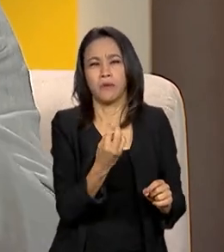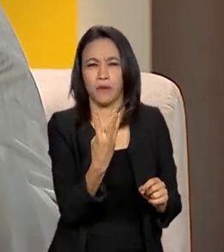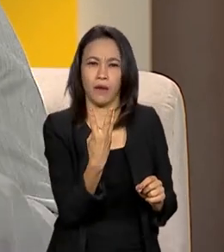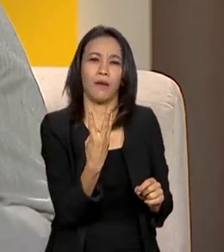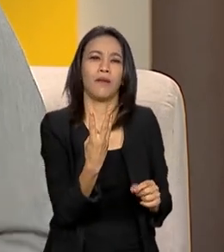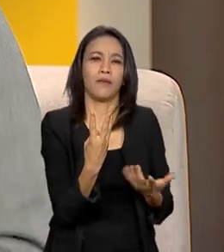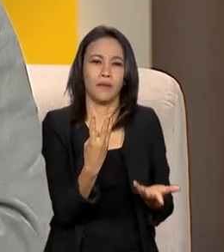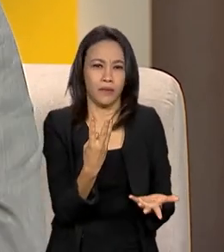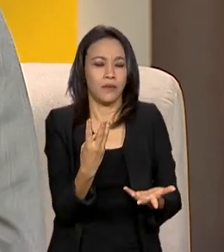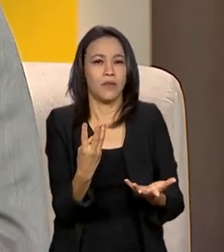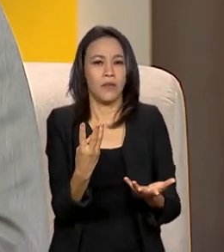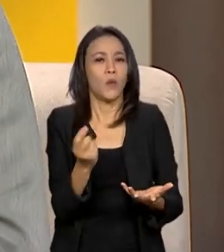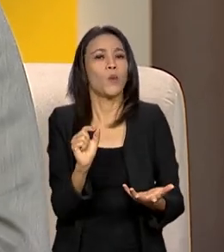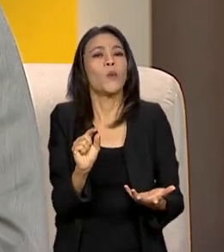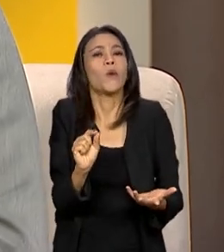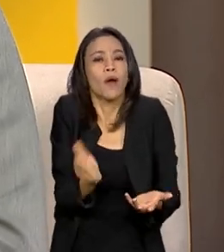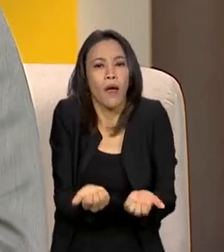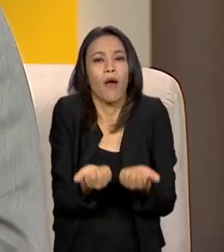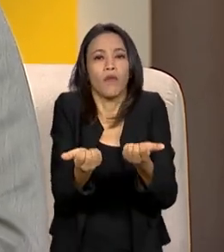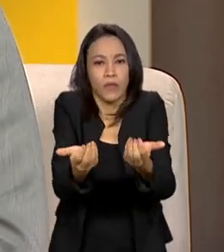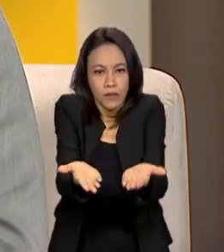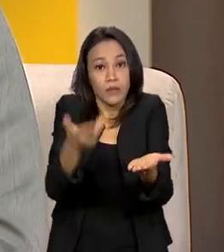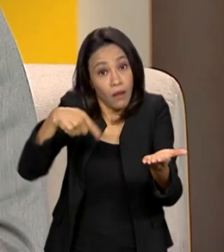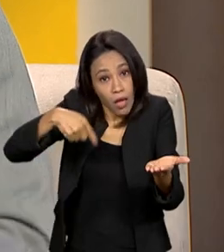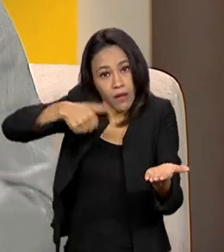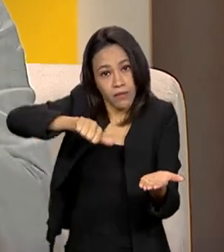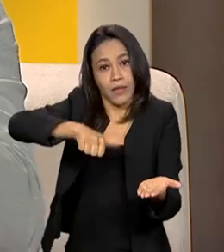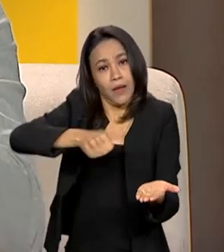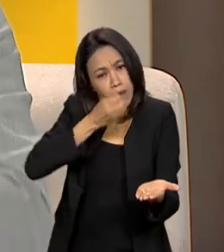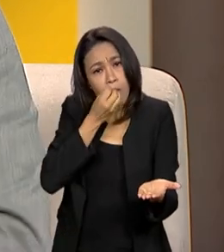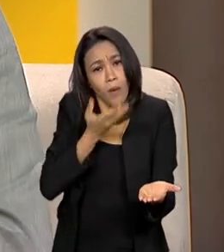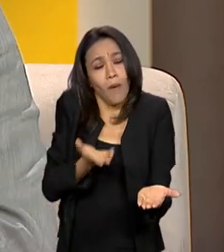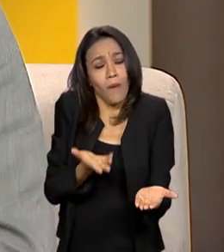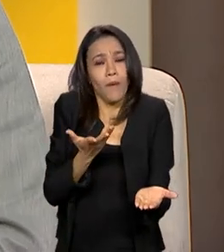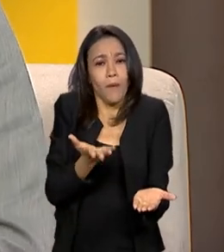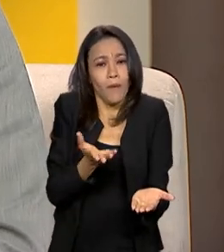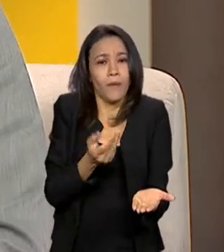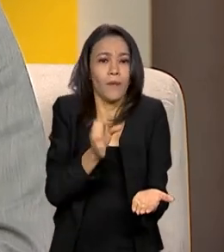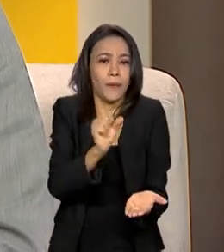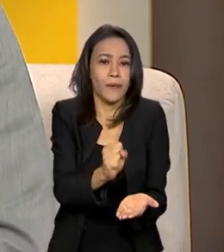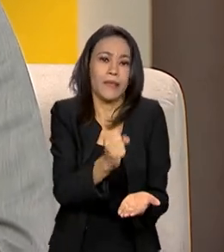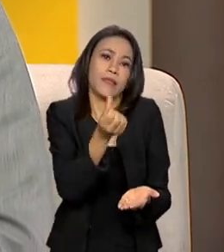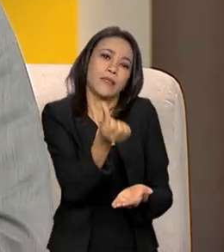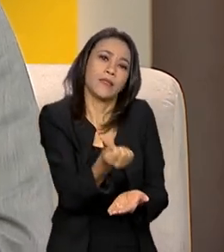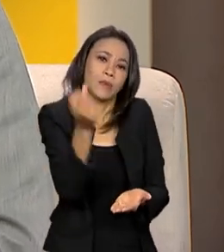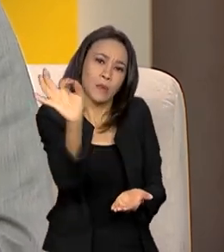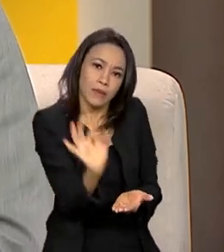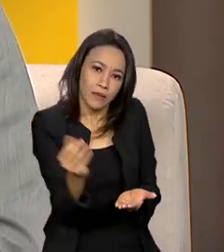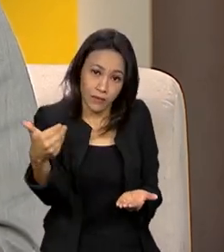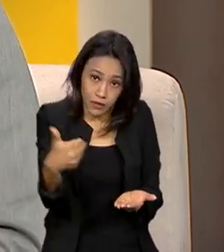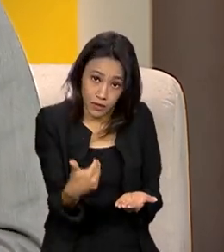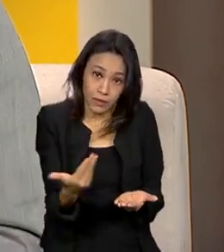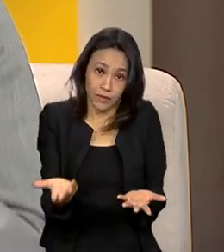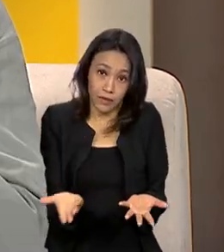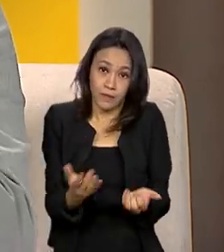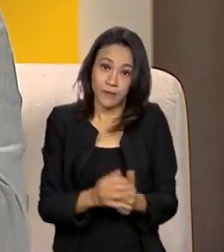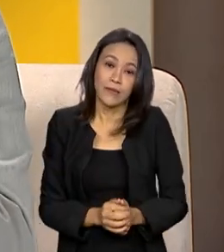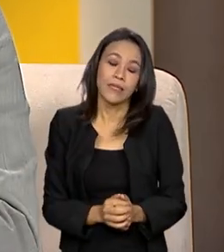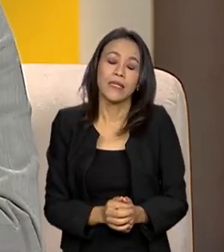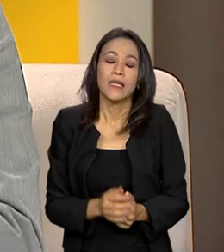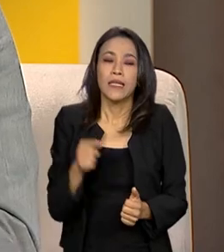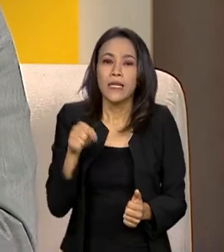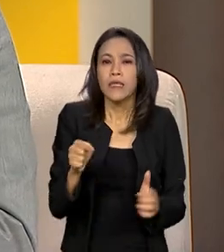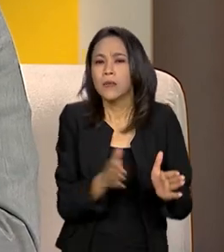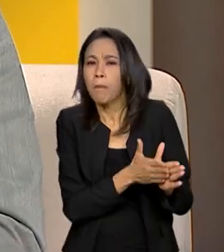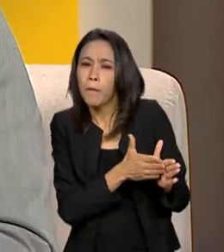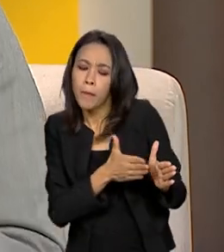a média dos serviços hoje avaliados, que é uma avaliação muito boa, dá cerca de 86%. E, nesse processo